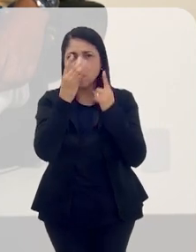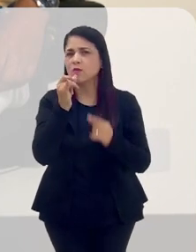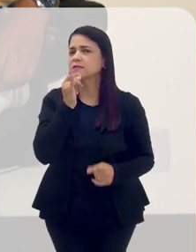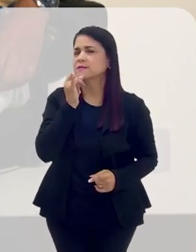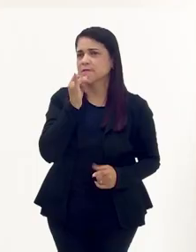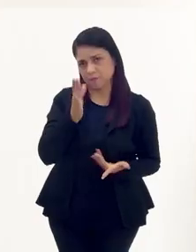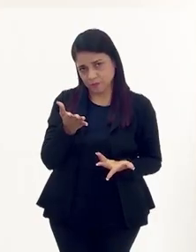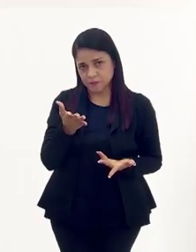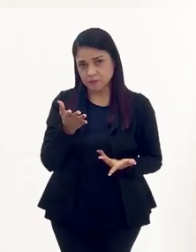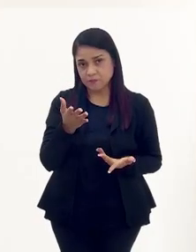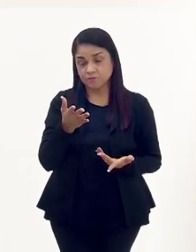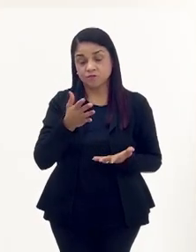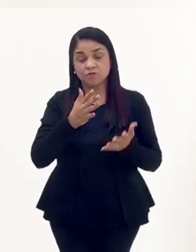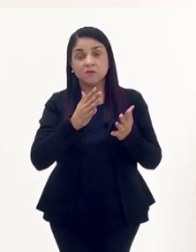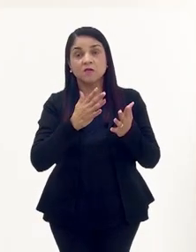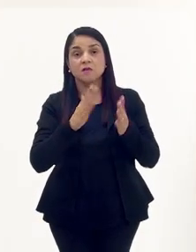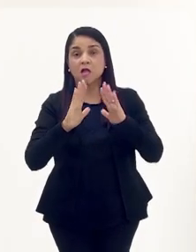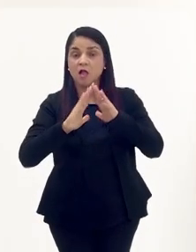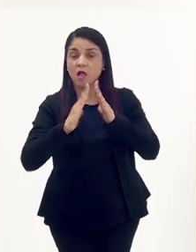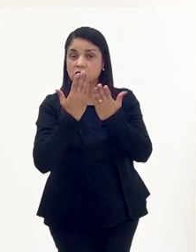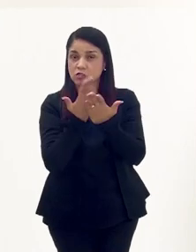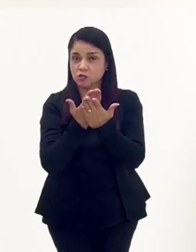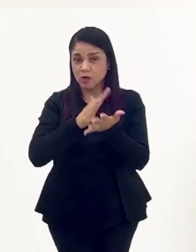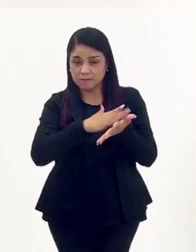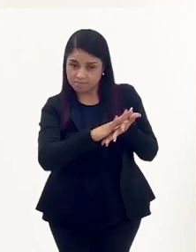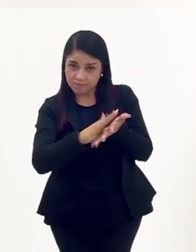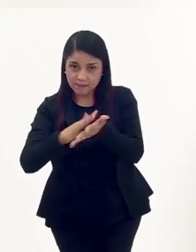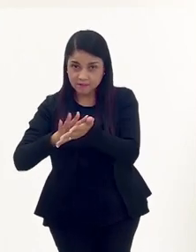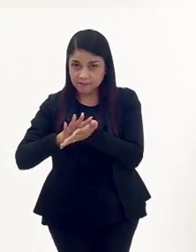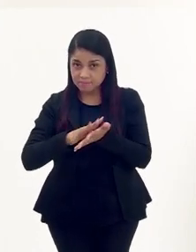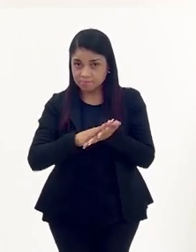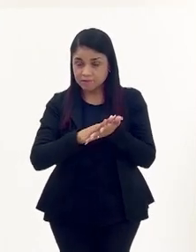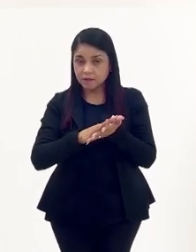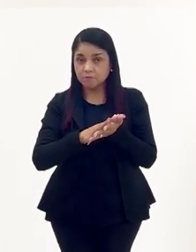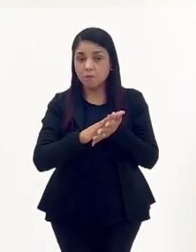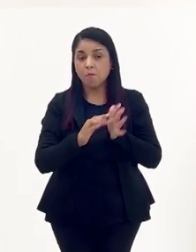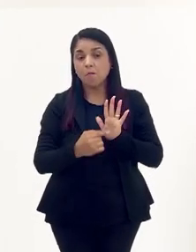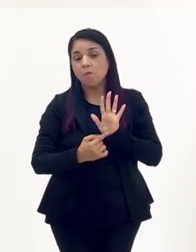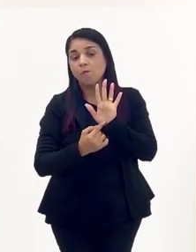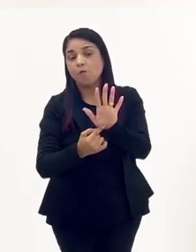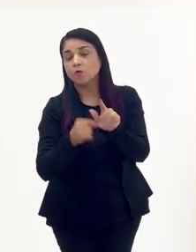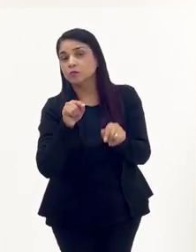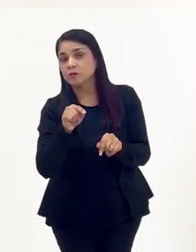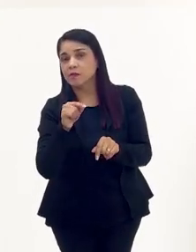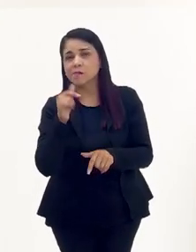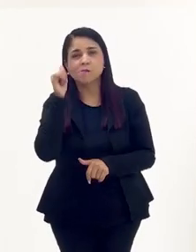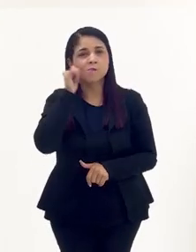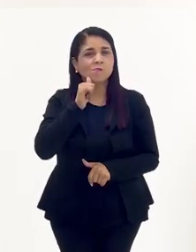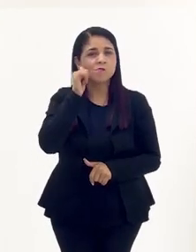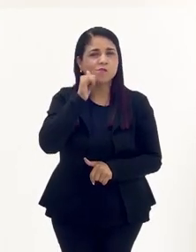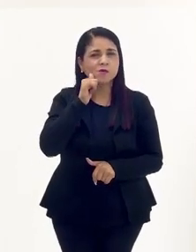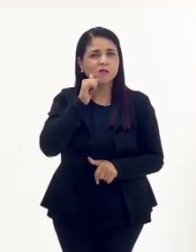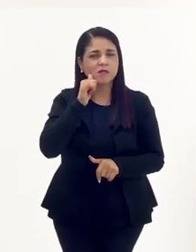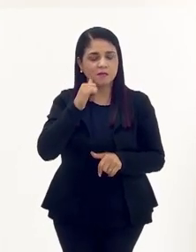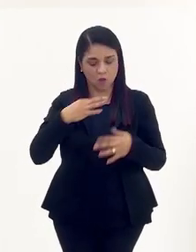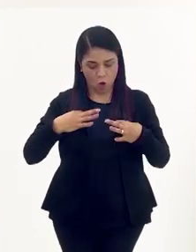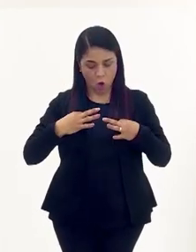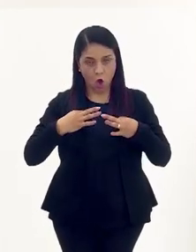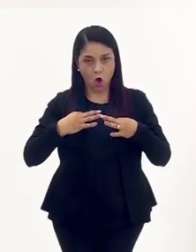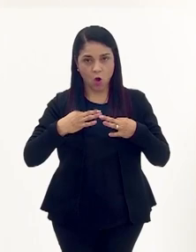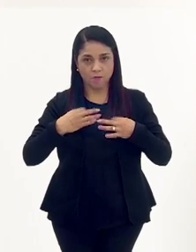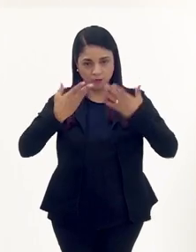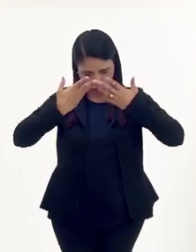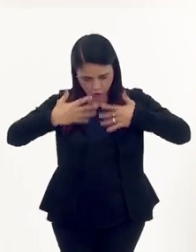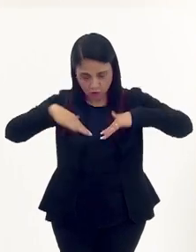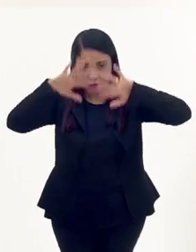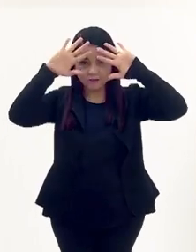exemplo, quando a escola de samba traz as mulheres vestidas de orixás,